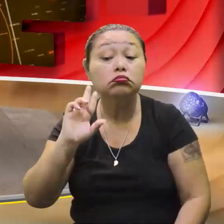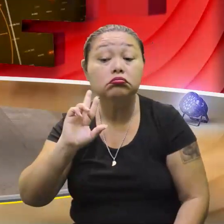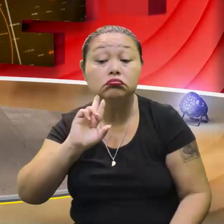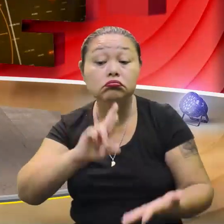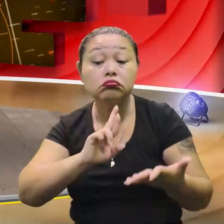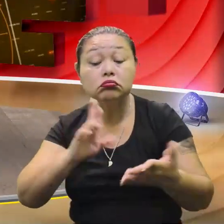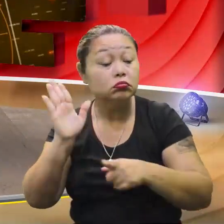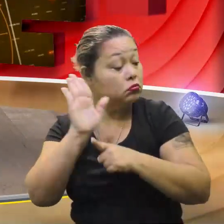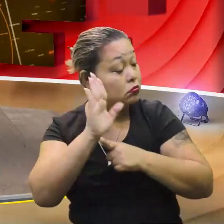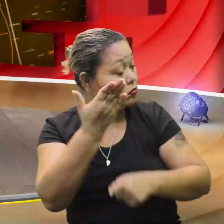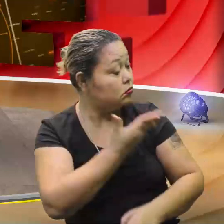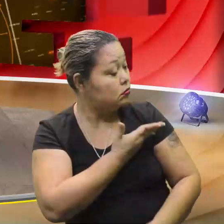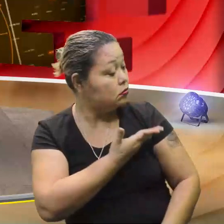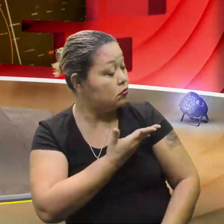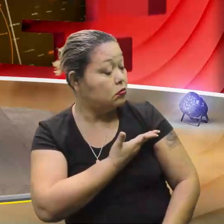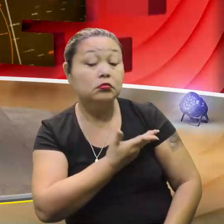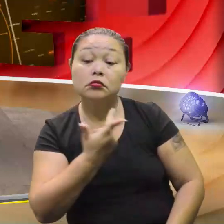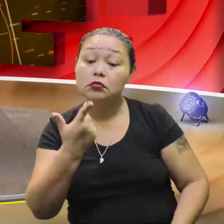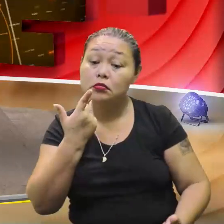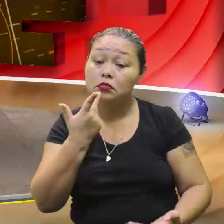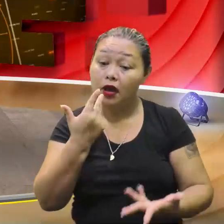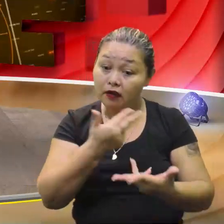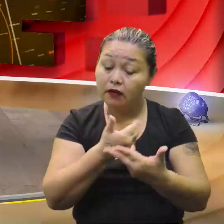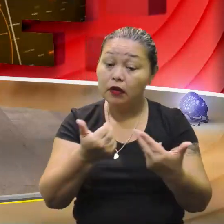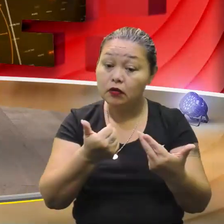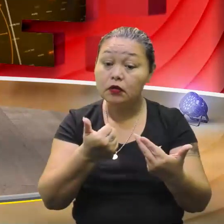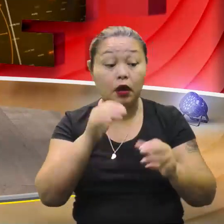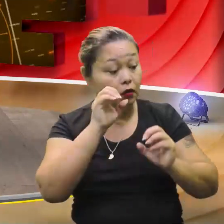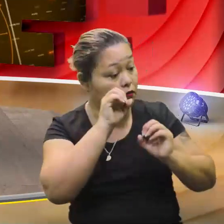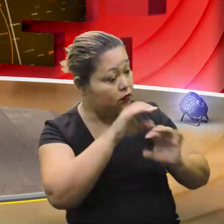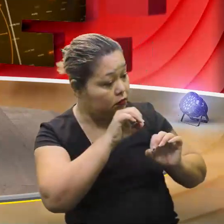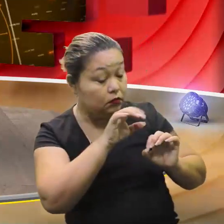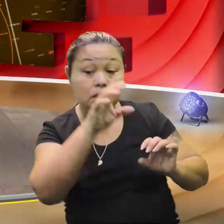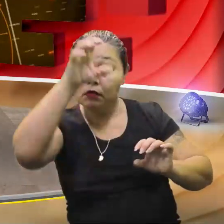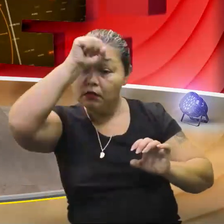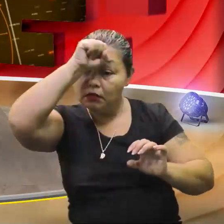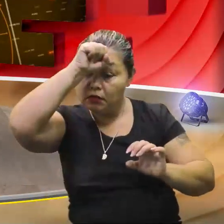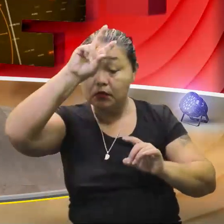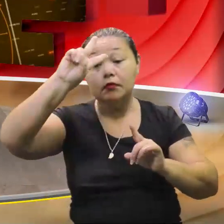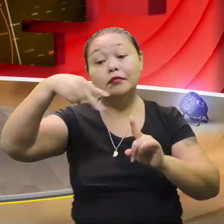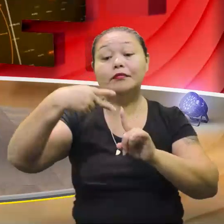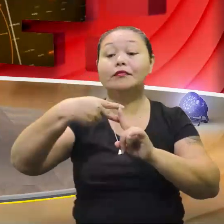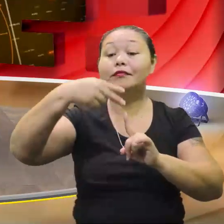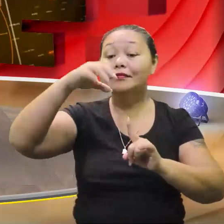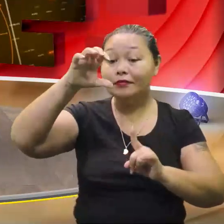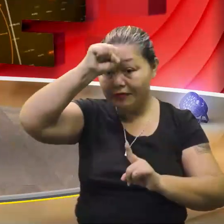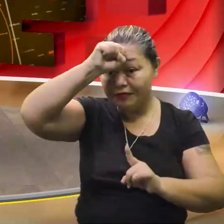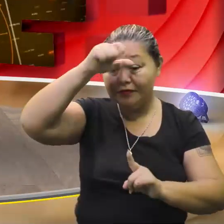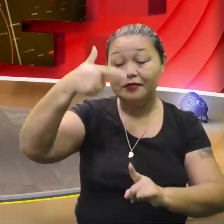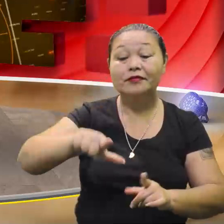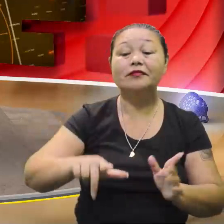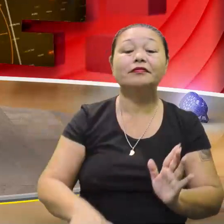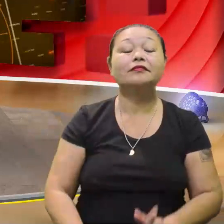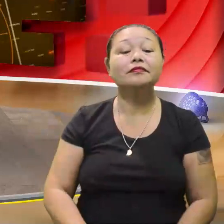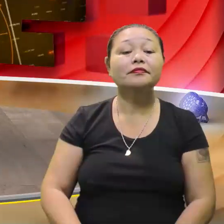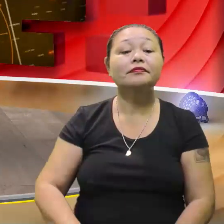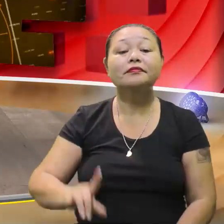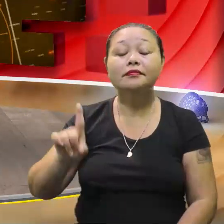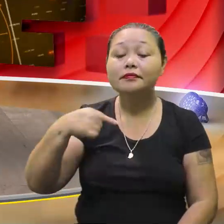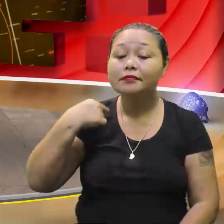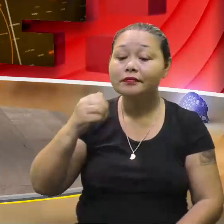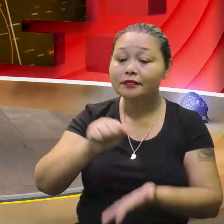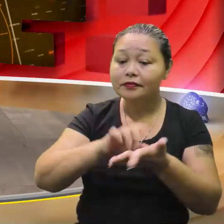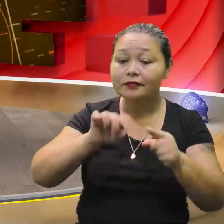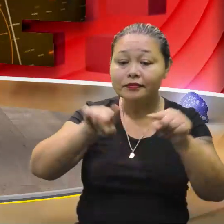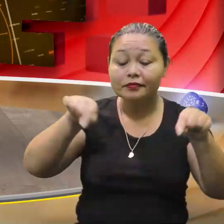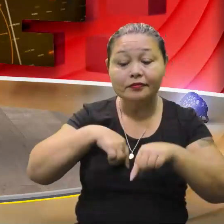pode auxiliar o seu colega aí, porque a gente já disse várias vezes aqui que ensinando, aprende duas vezes, certo? Certo. Beleza? Então, vamos às